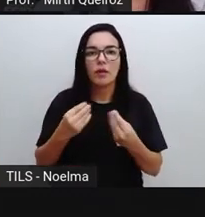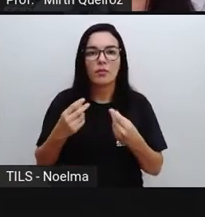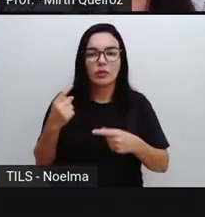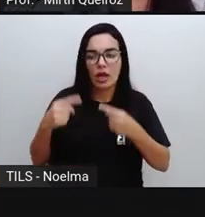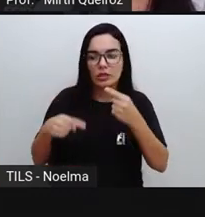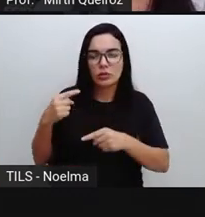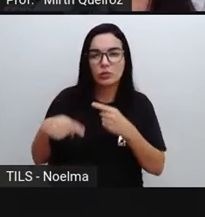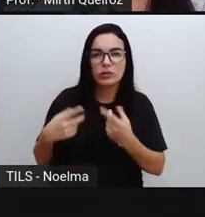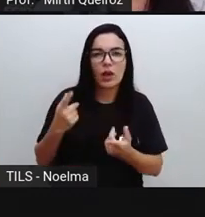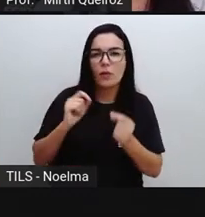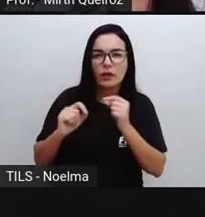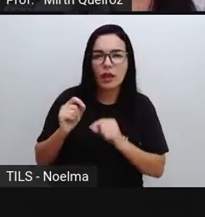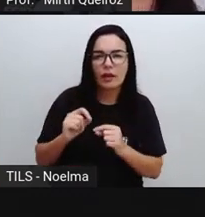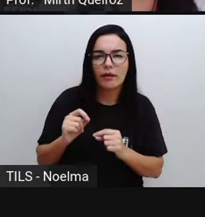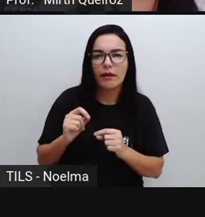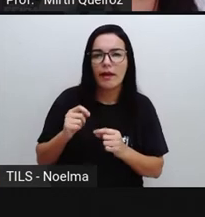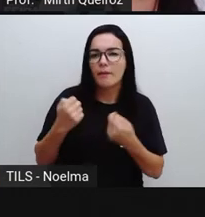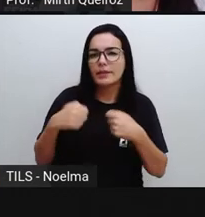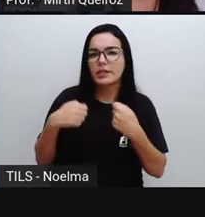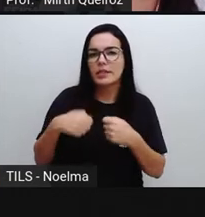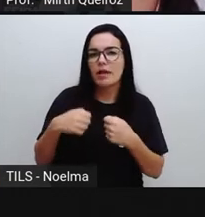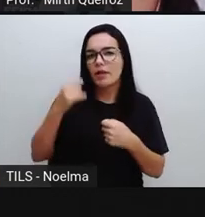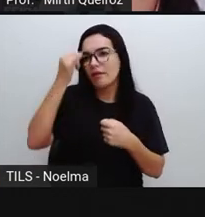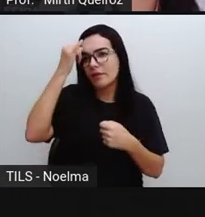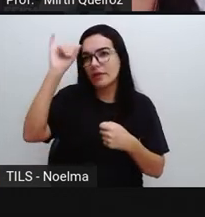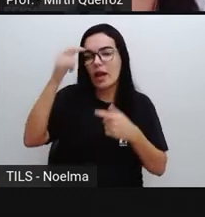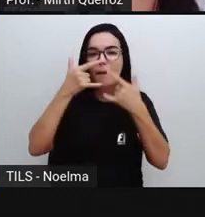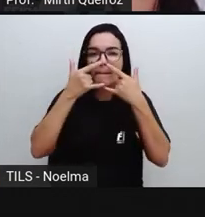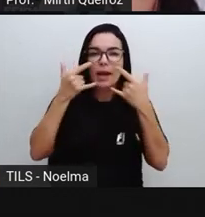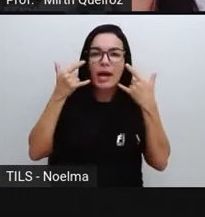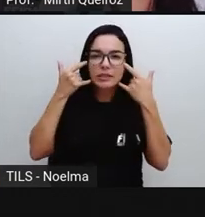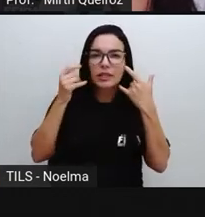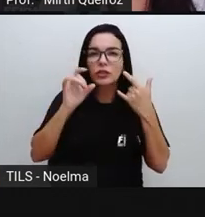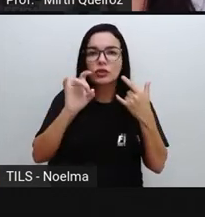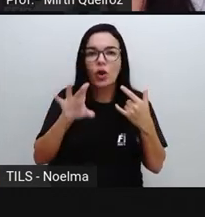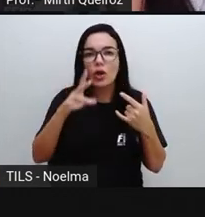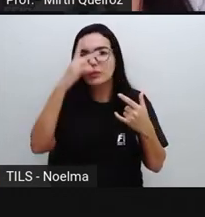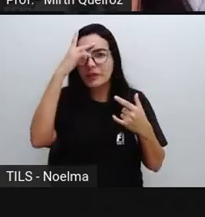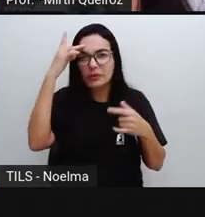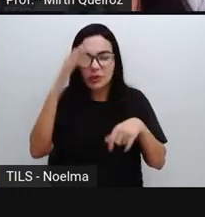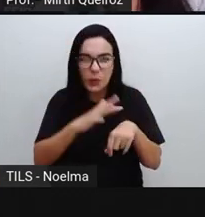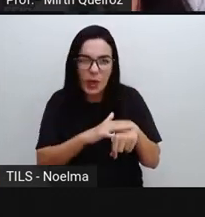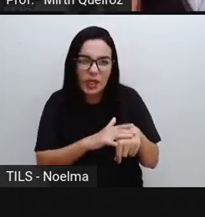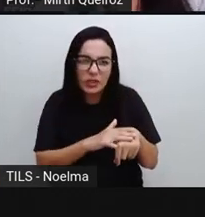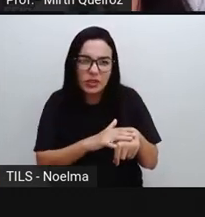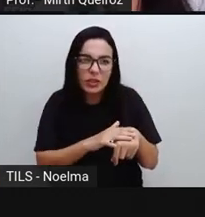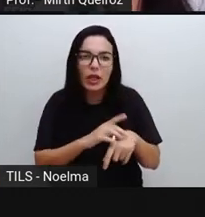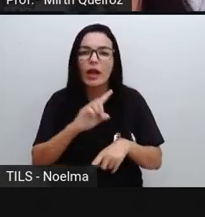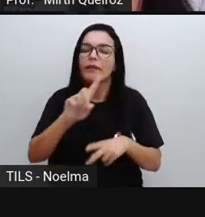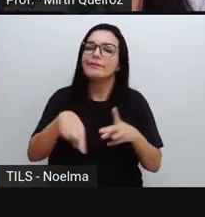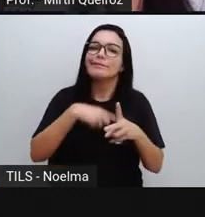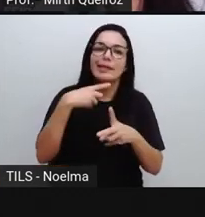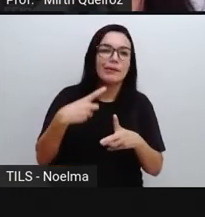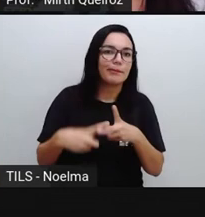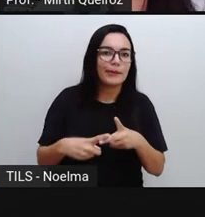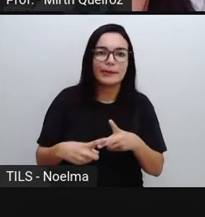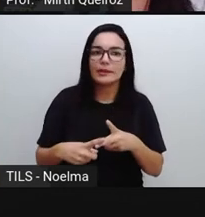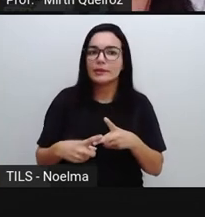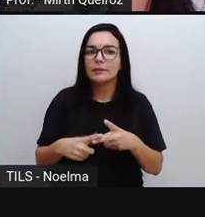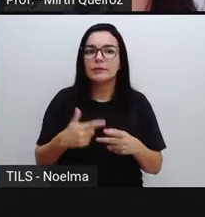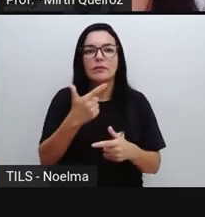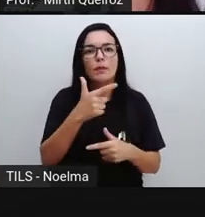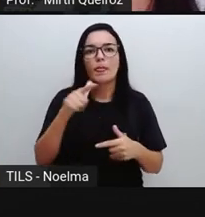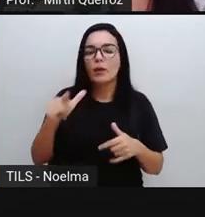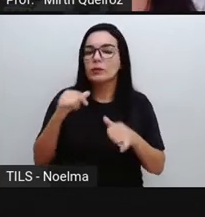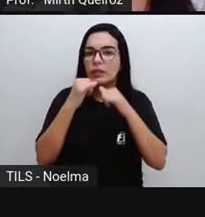muito grande em relação a isso. Quem era para utilizar máscara eram só os doentes. Depois, nós tivemos uma outra